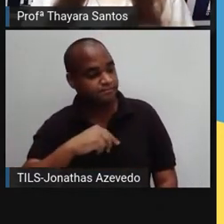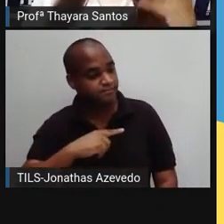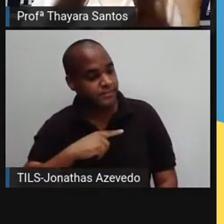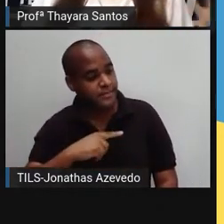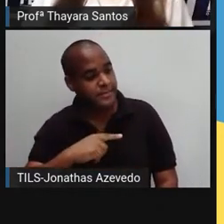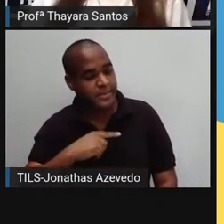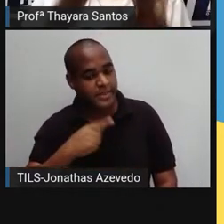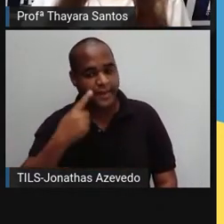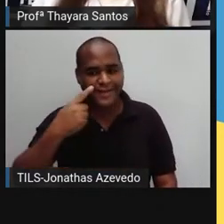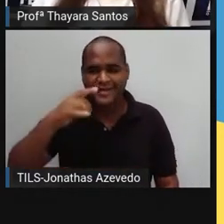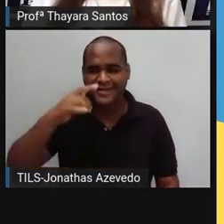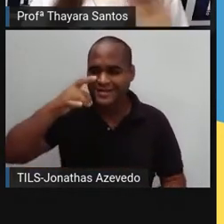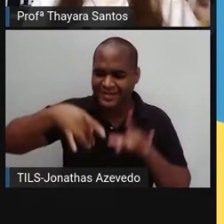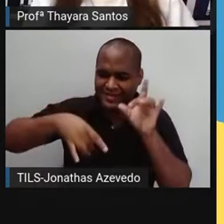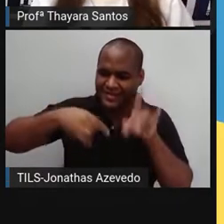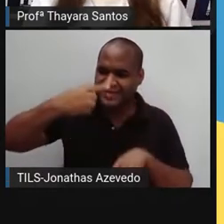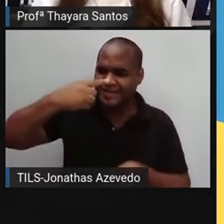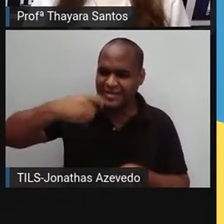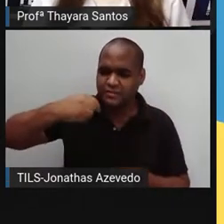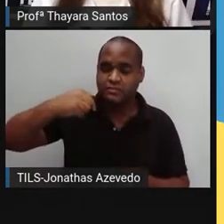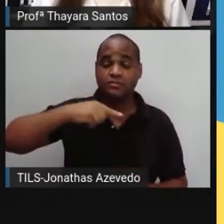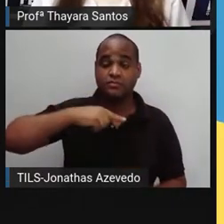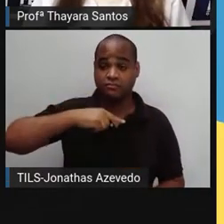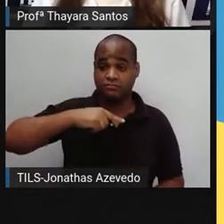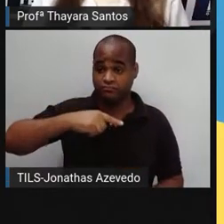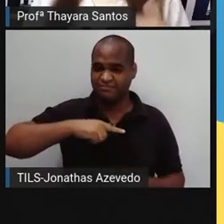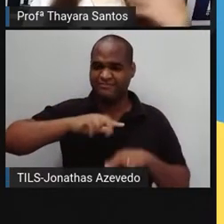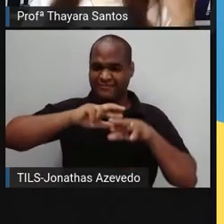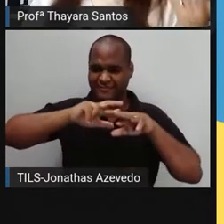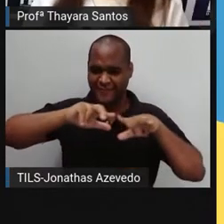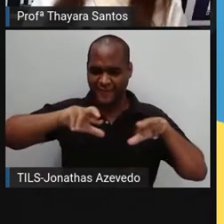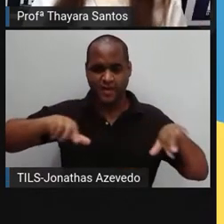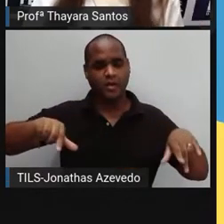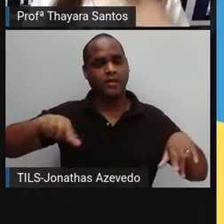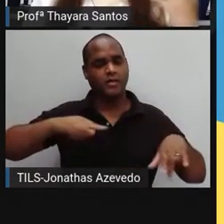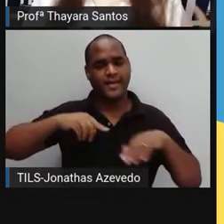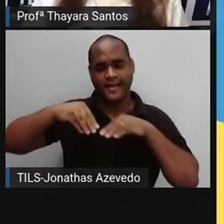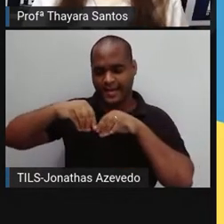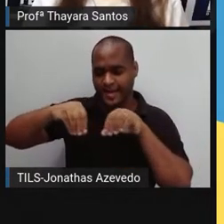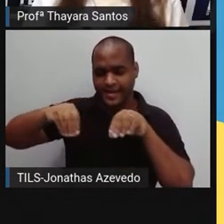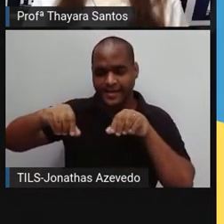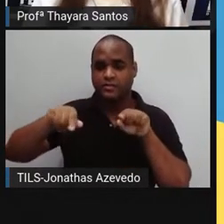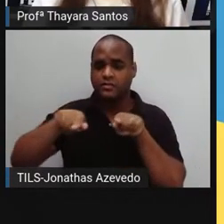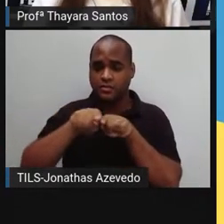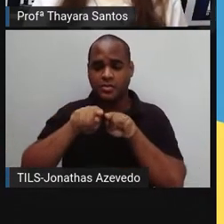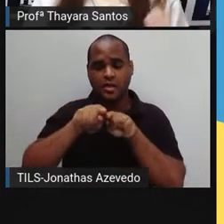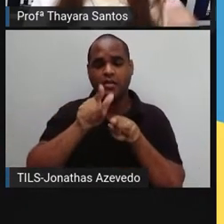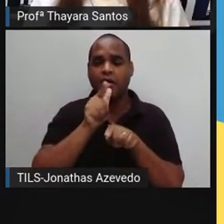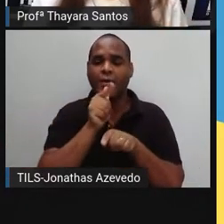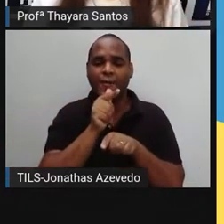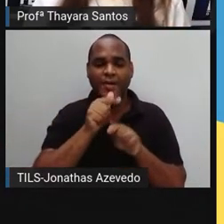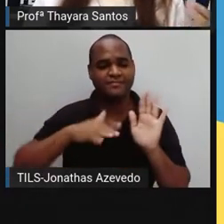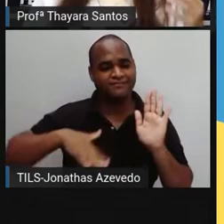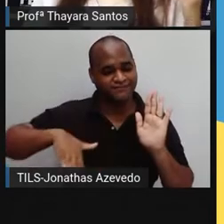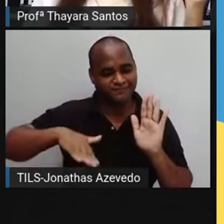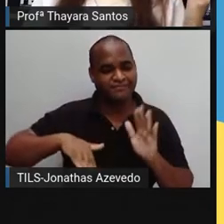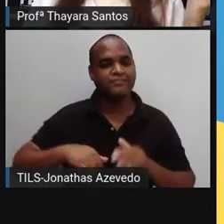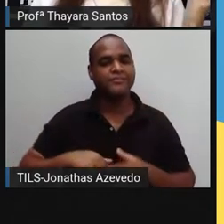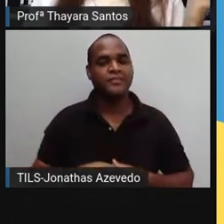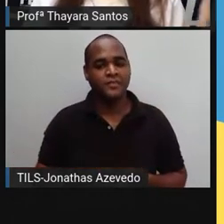ver ali muito lixo, Muitos resíduos jogados no ambiente. Tanto na areia da praia, quanto no próprio mar, né? Na água.